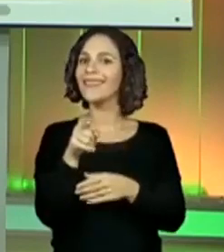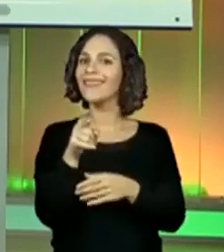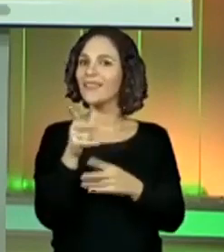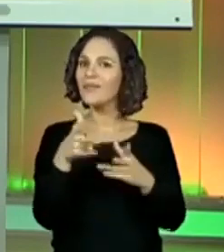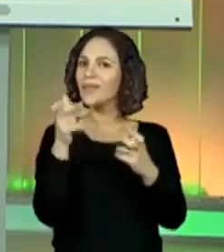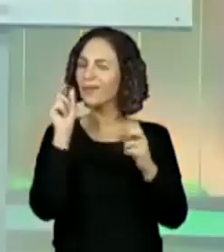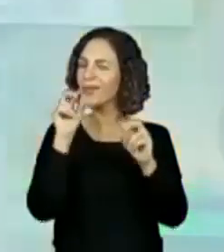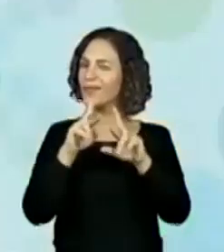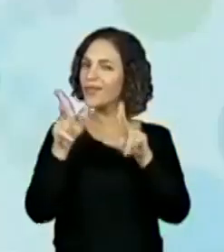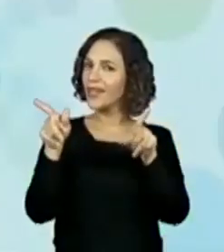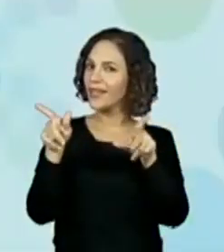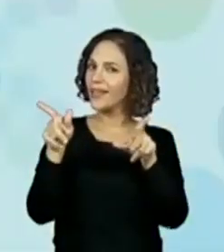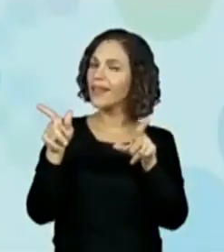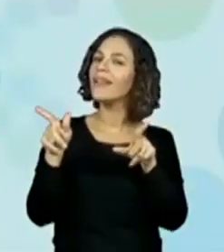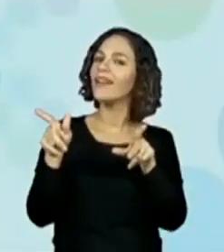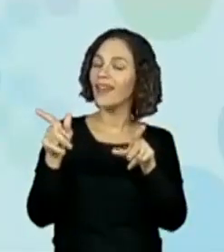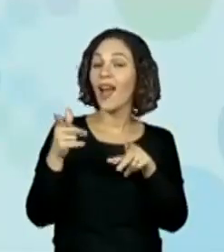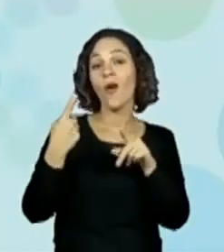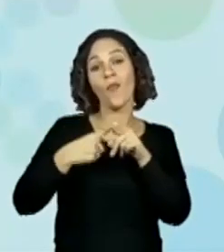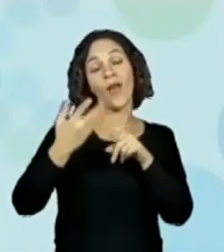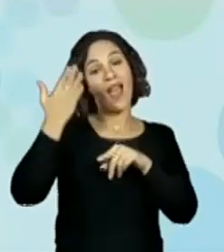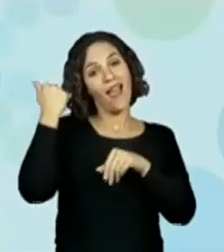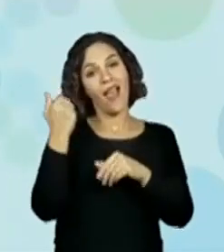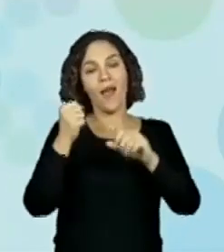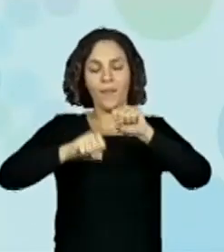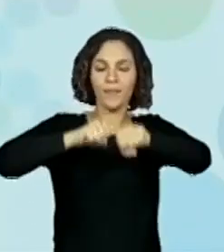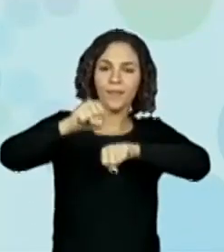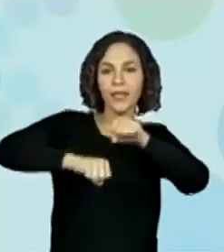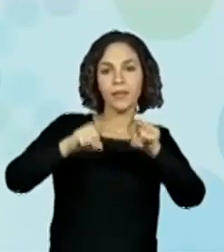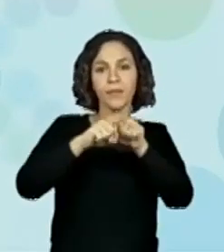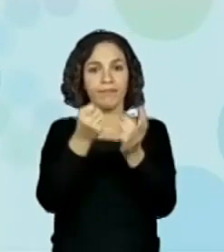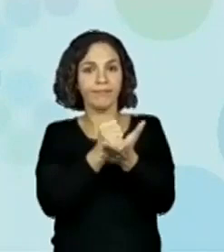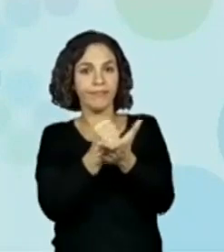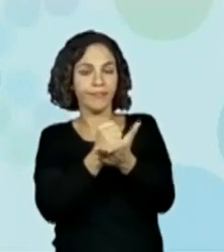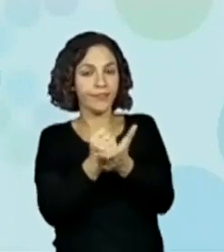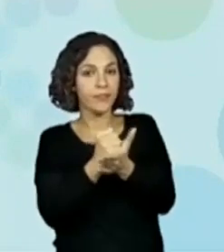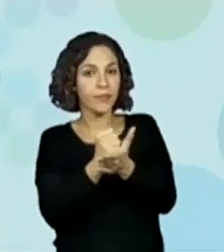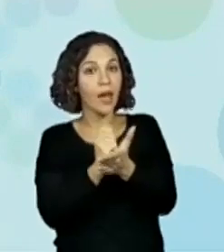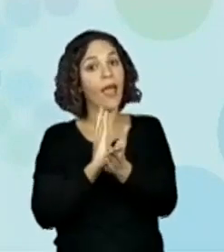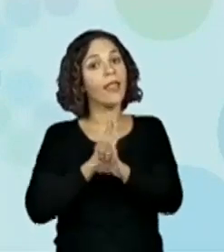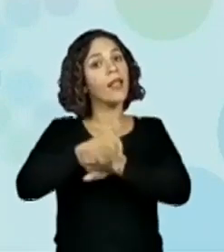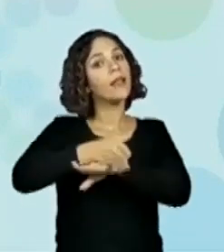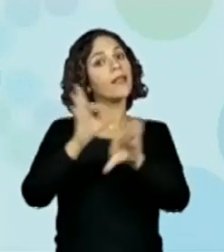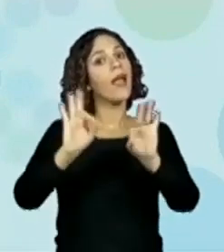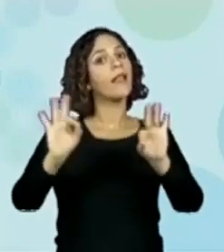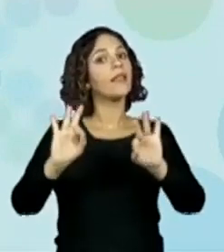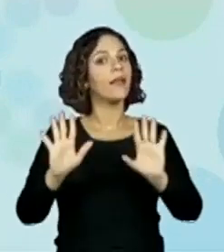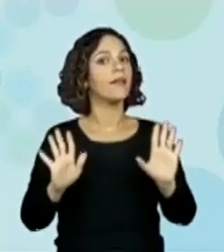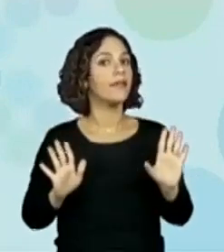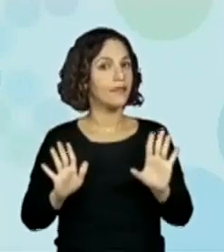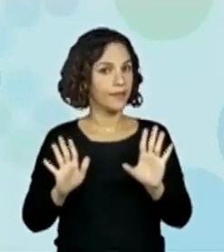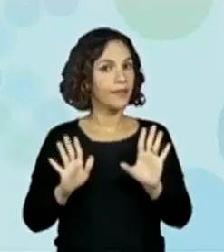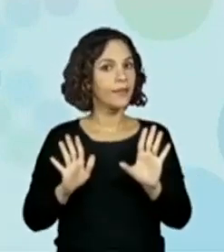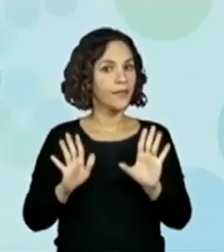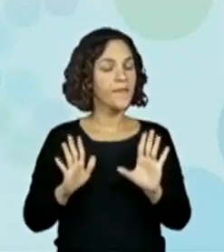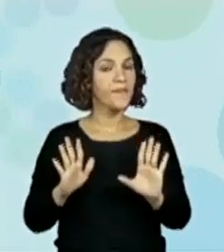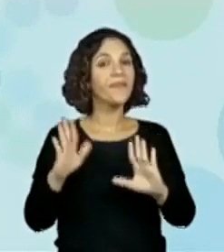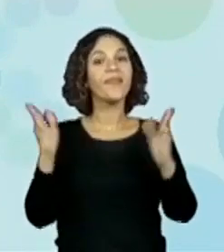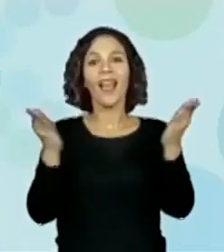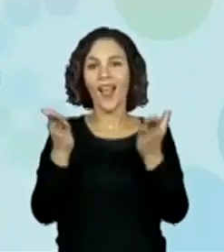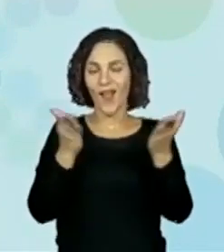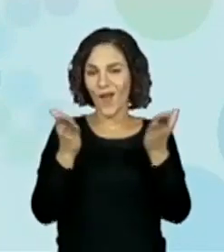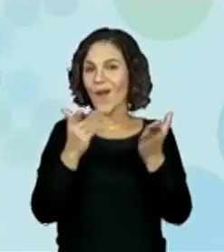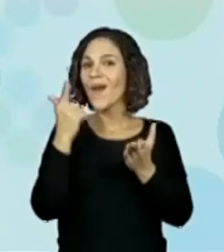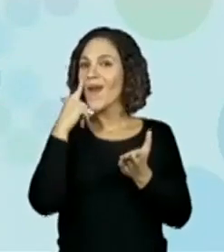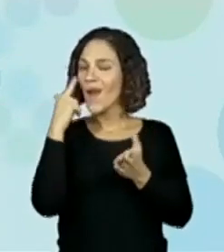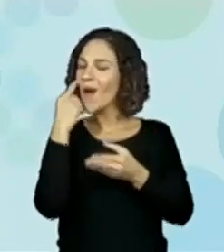diferente daquela ideia que nós tínhamos da bicicleta, do videogame. Deu para perceber? Olha lá. Vou mudar aqui o slide, vamos